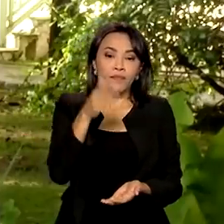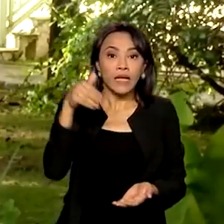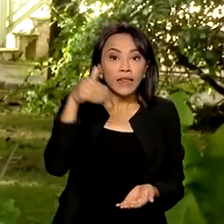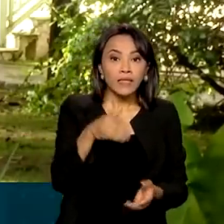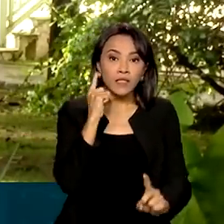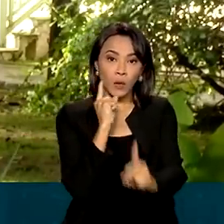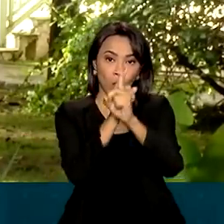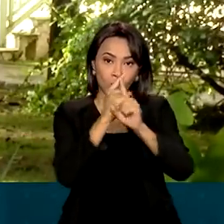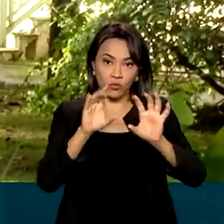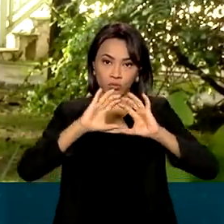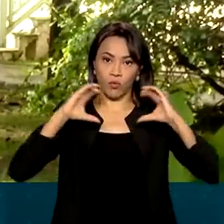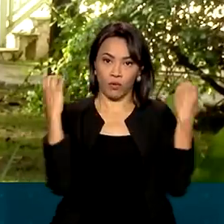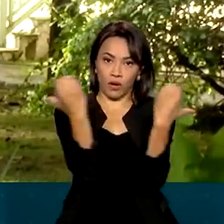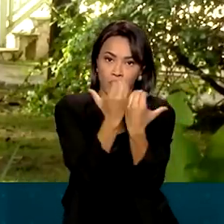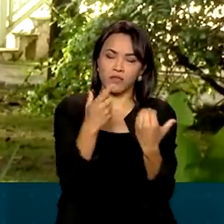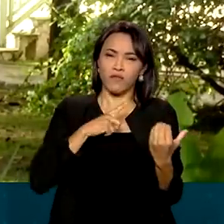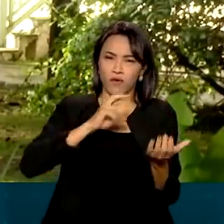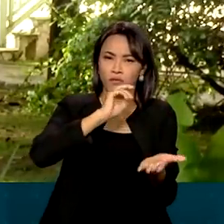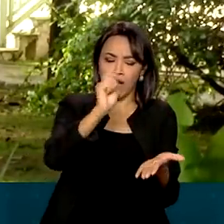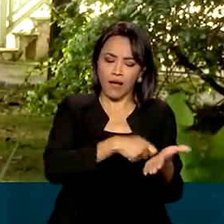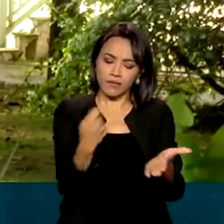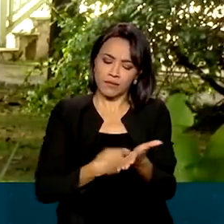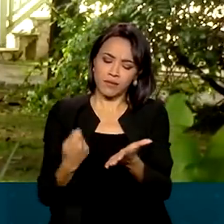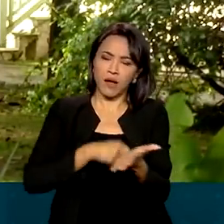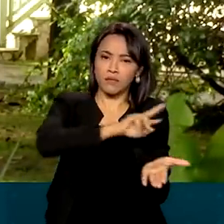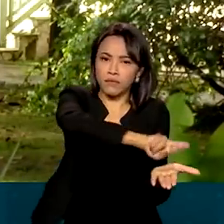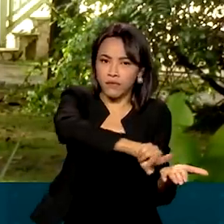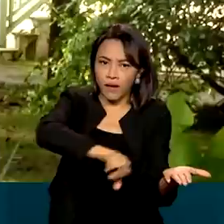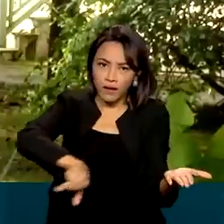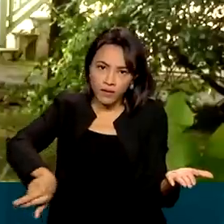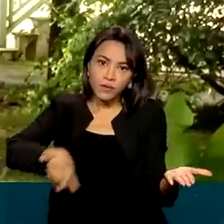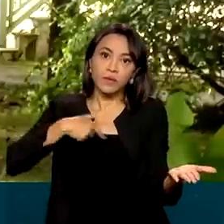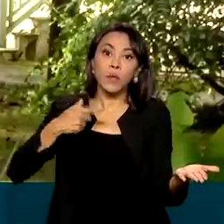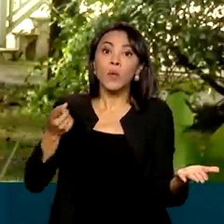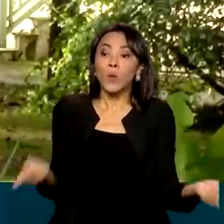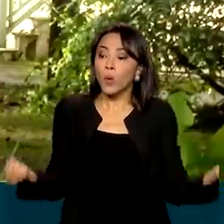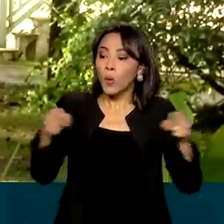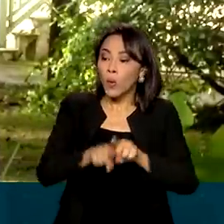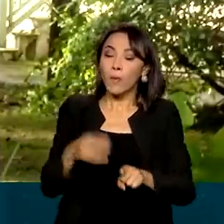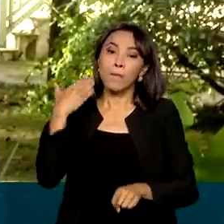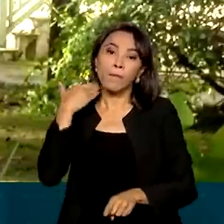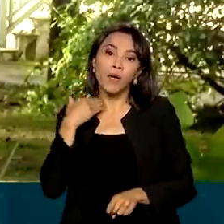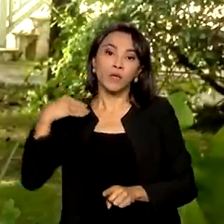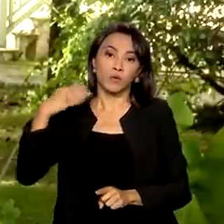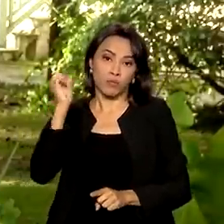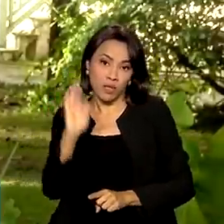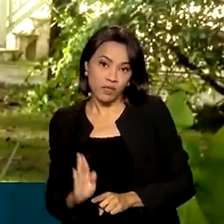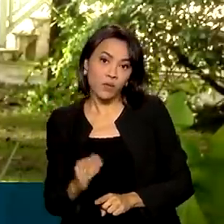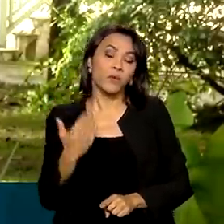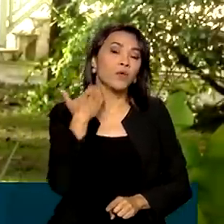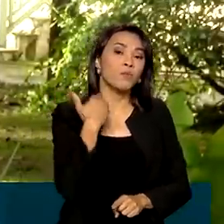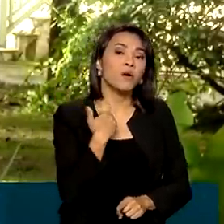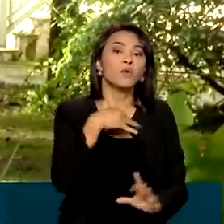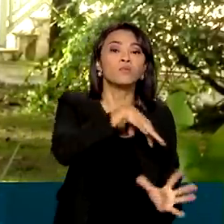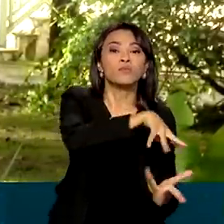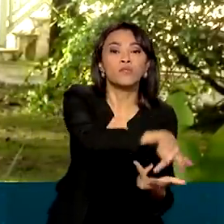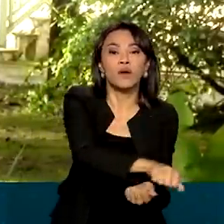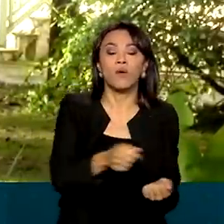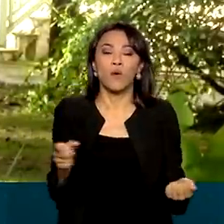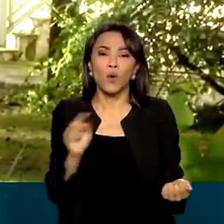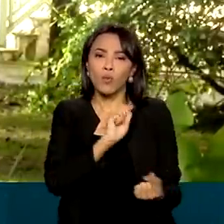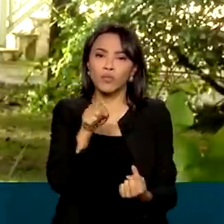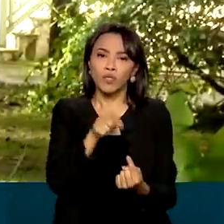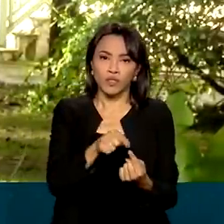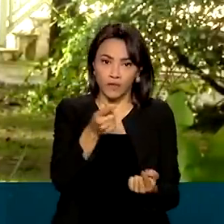foram assinados diversos acordos, um deles foi firmado entre o Banco do Brasil e o Banco Mundial. O objetivo é destinar 500